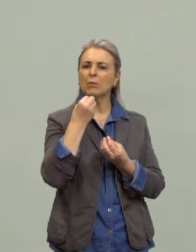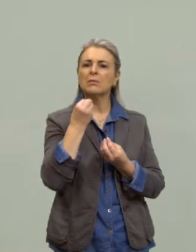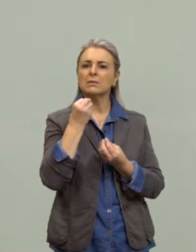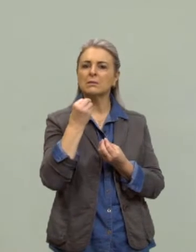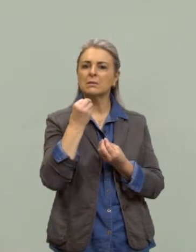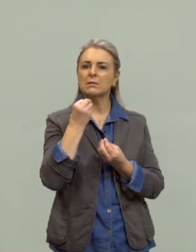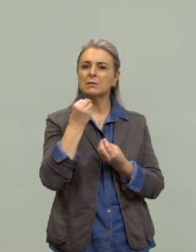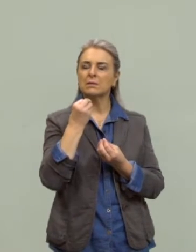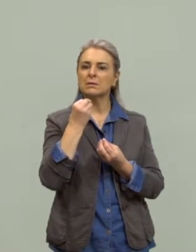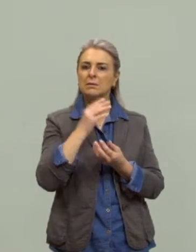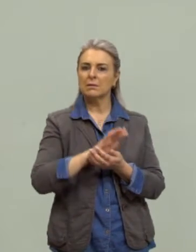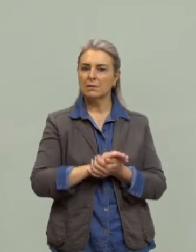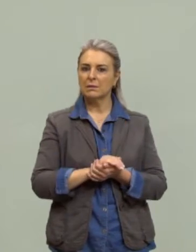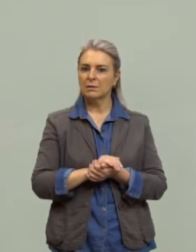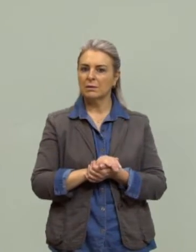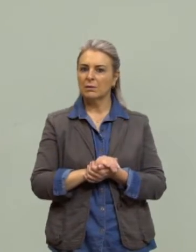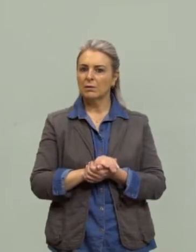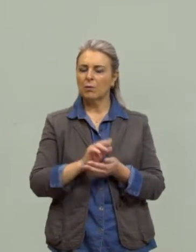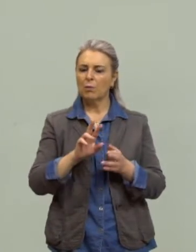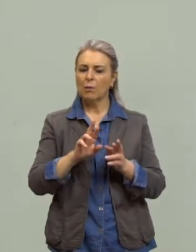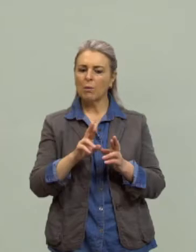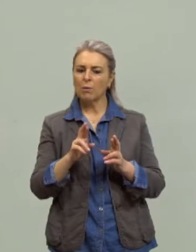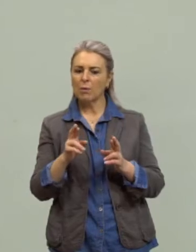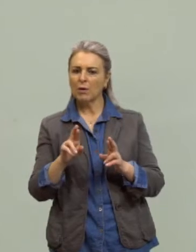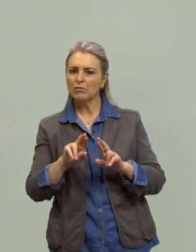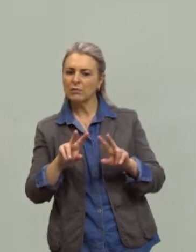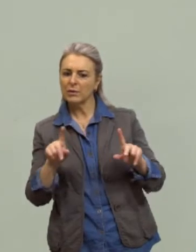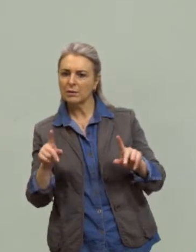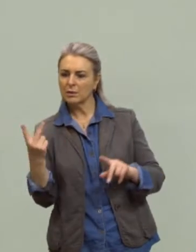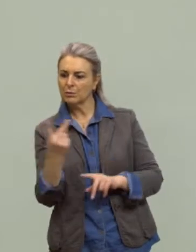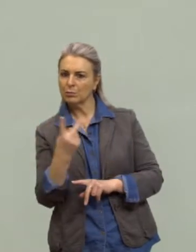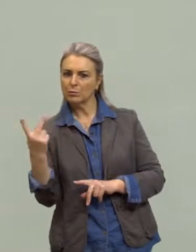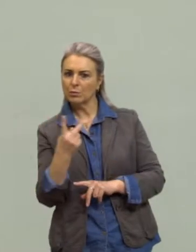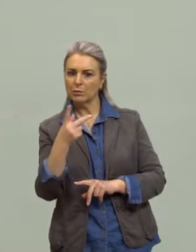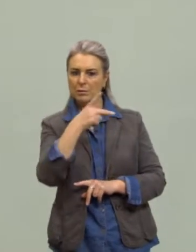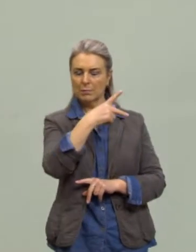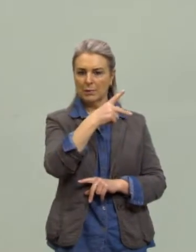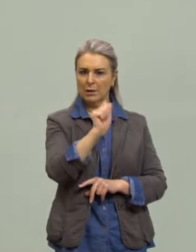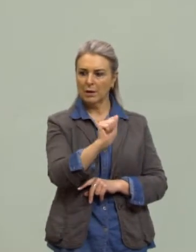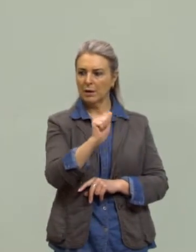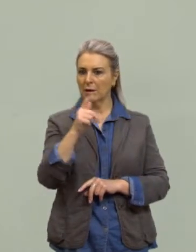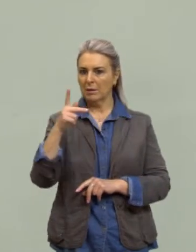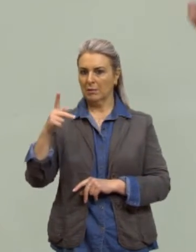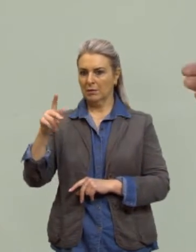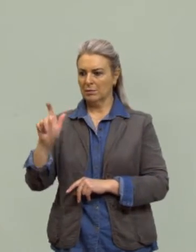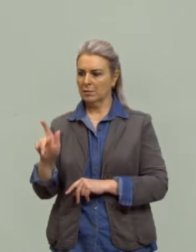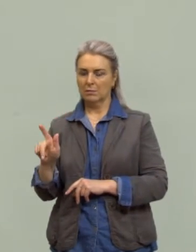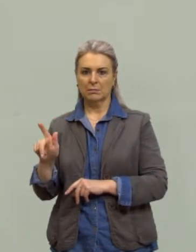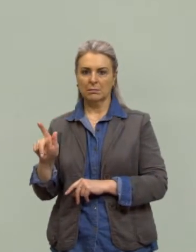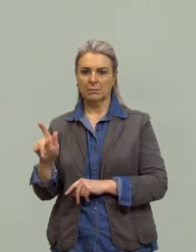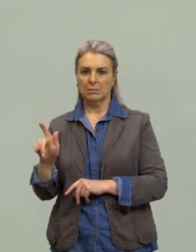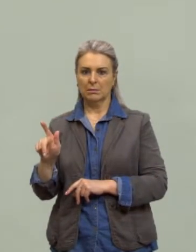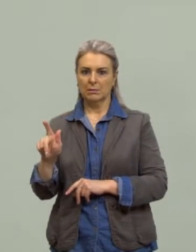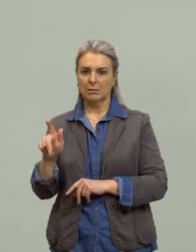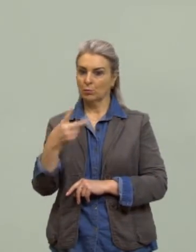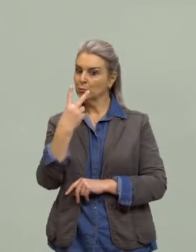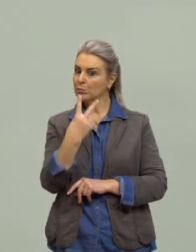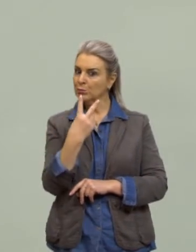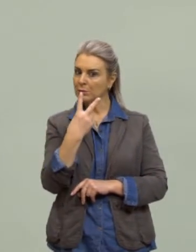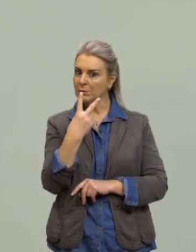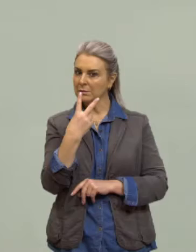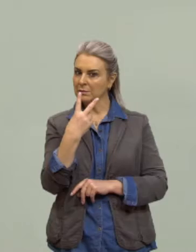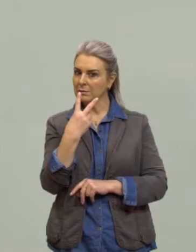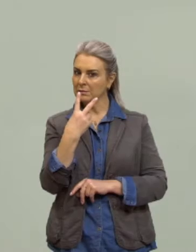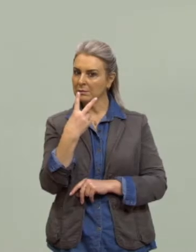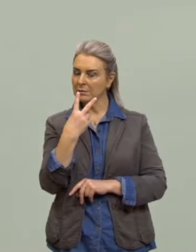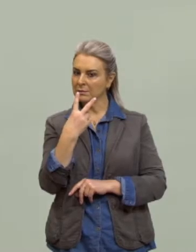é crescimentos aritmétricos. Que diferença nós vamos constatar que existem entre esses dois, essas duas progressões, até o final